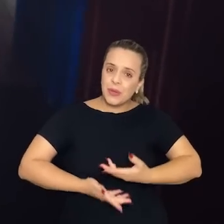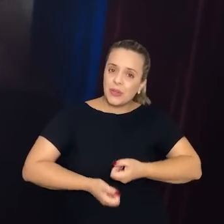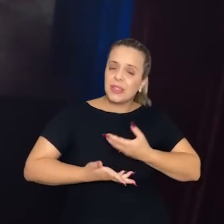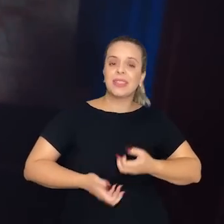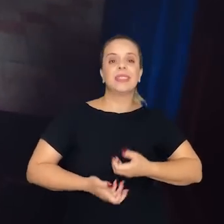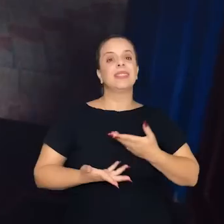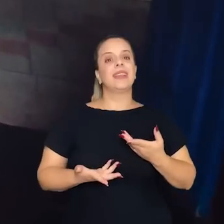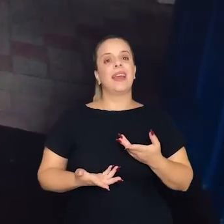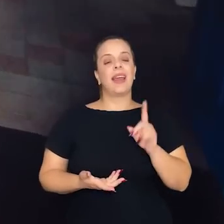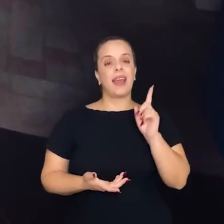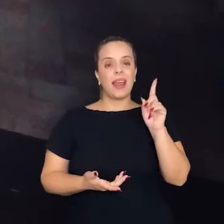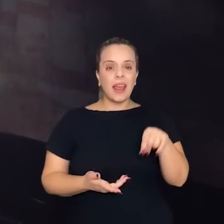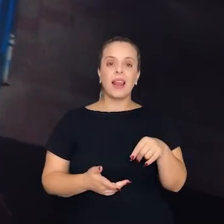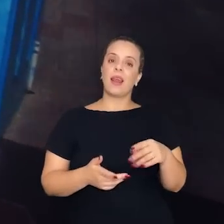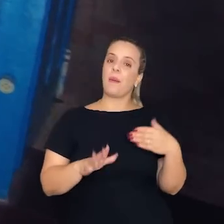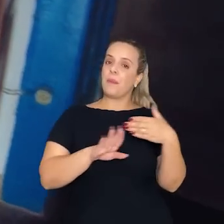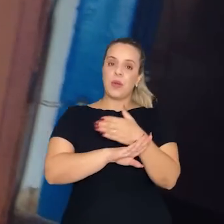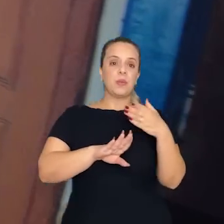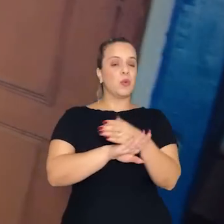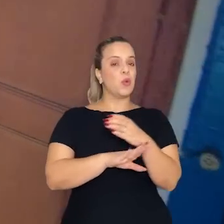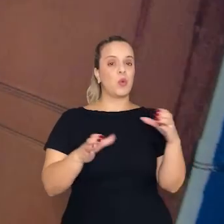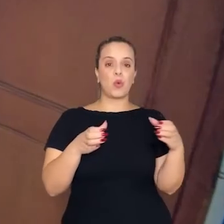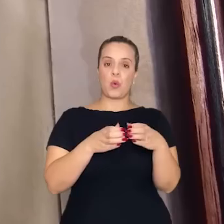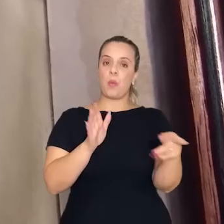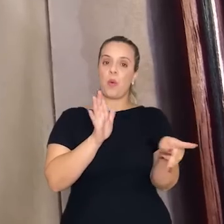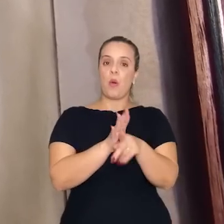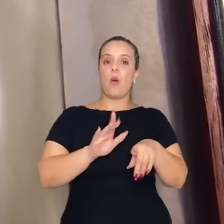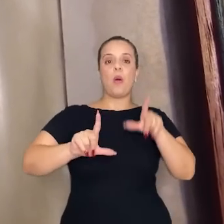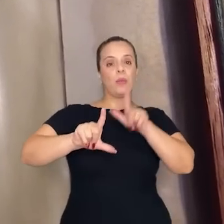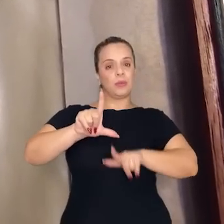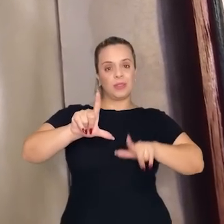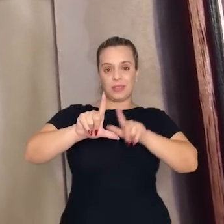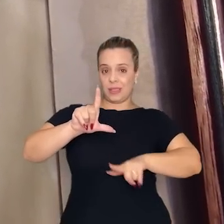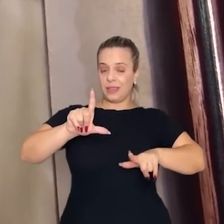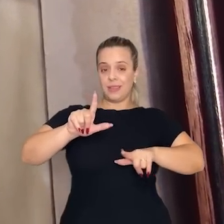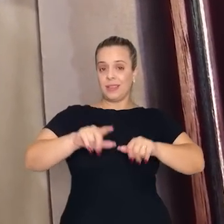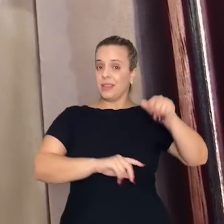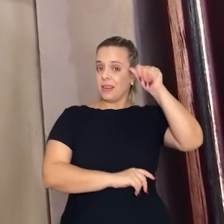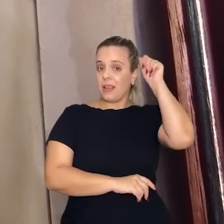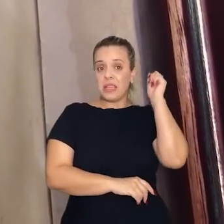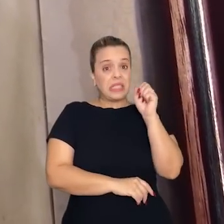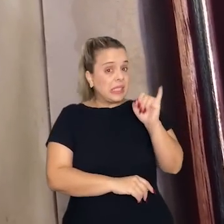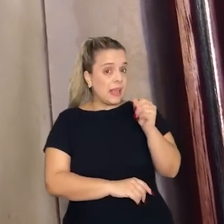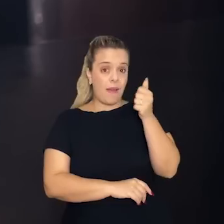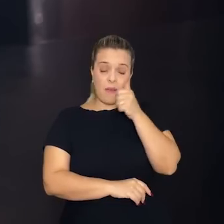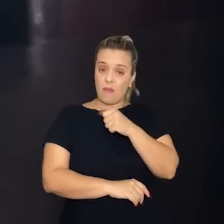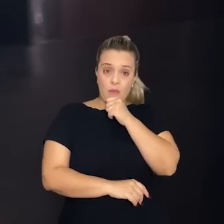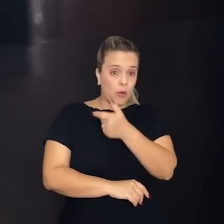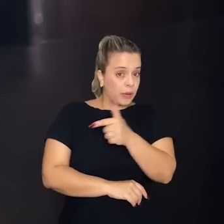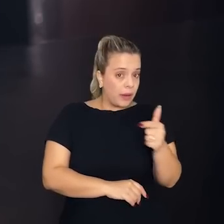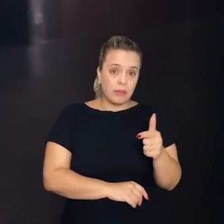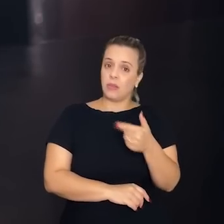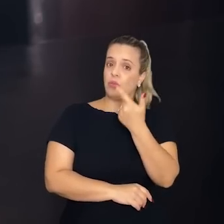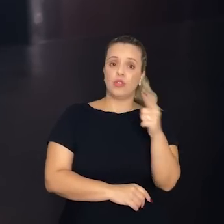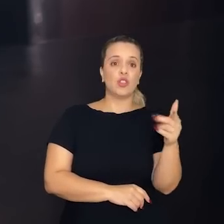membro da Academia Mato Grosso de Letras. E sem ela não existiria o Júlio Miller, como homem